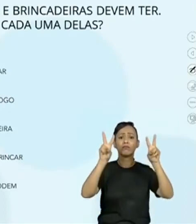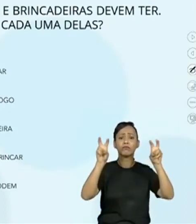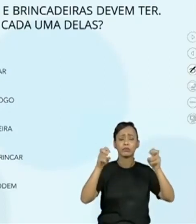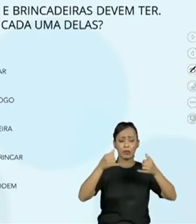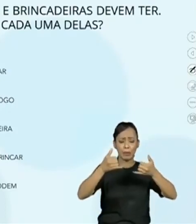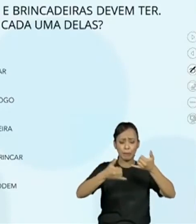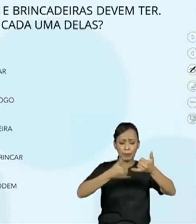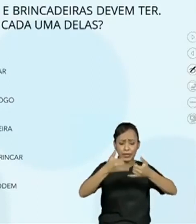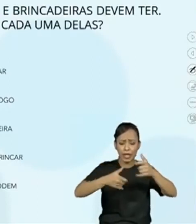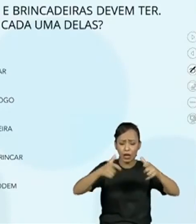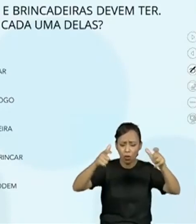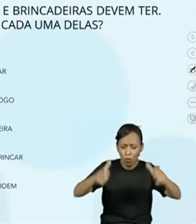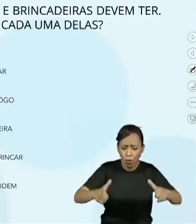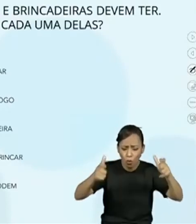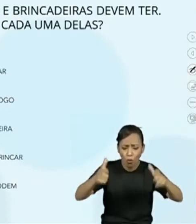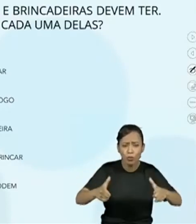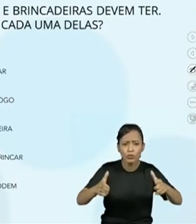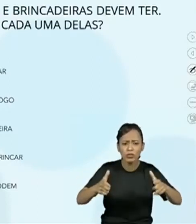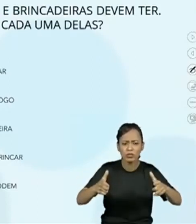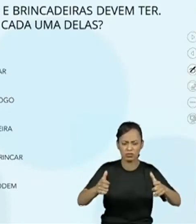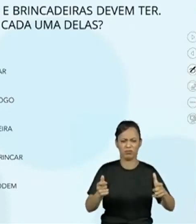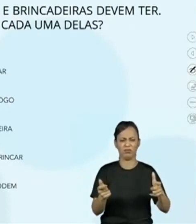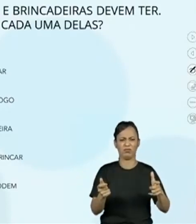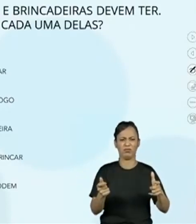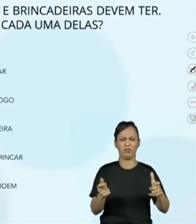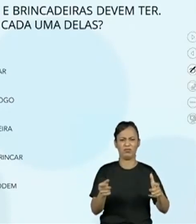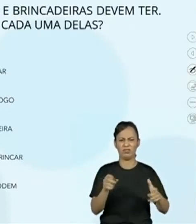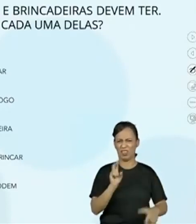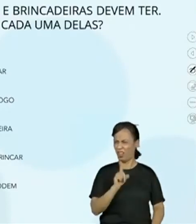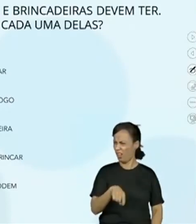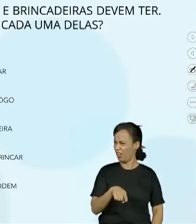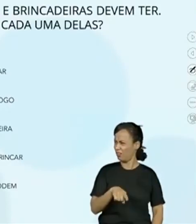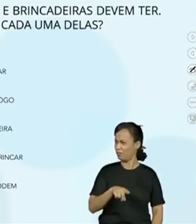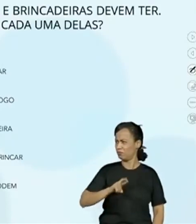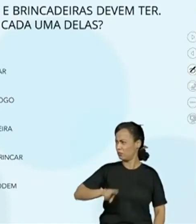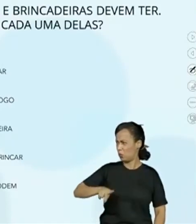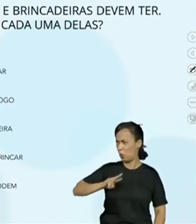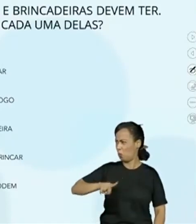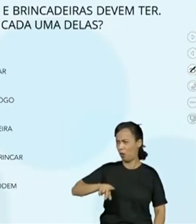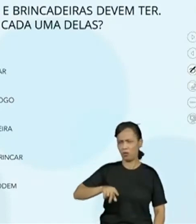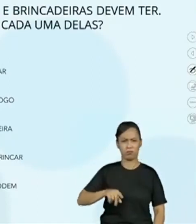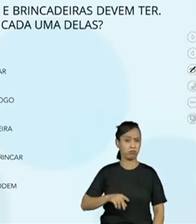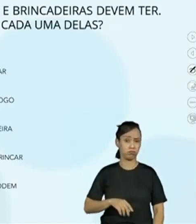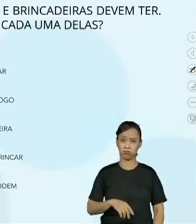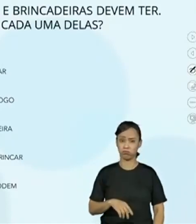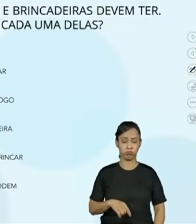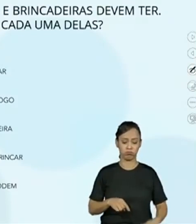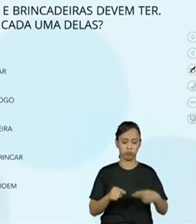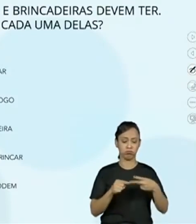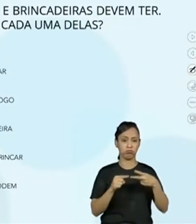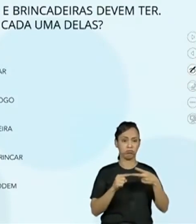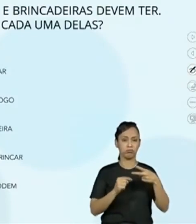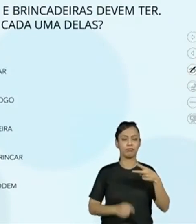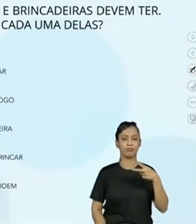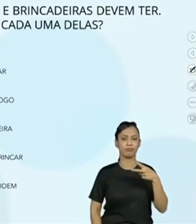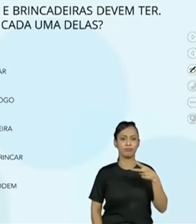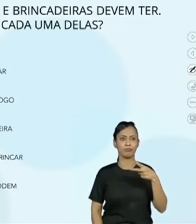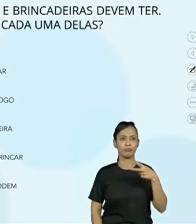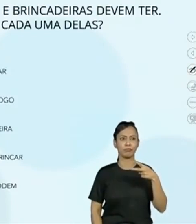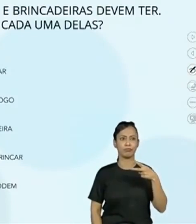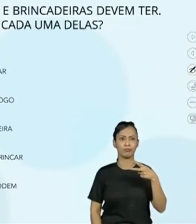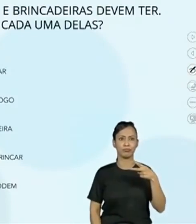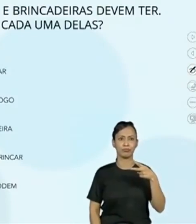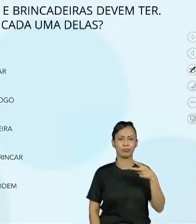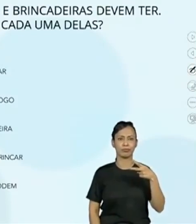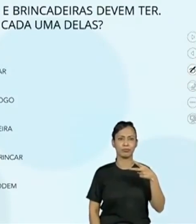ou joga, professora, o título é esse? Não, o título não. Não é a opção 1? Não. Opção 2, vou colocar aqui,